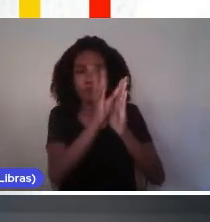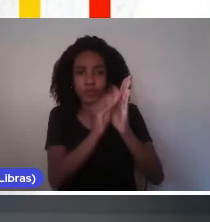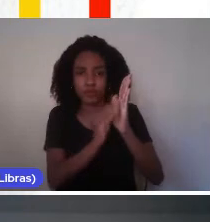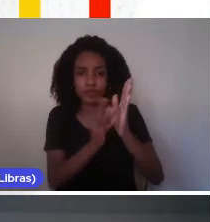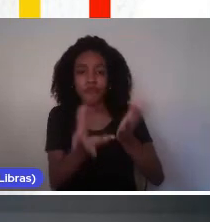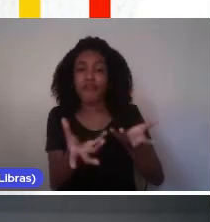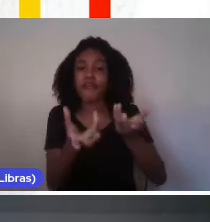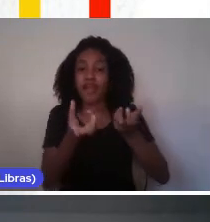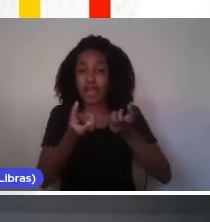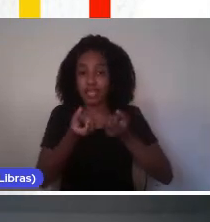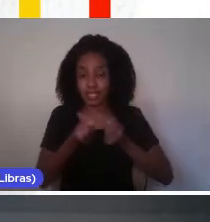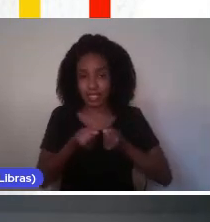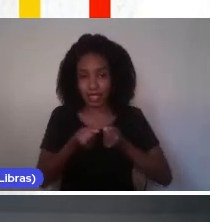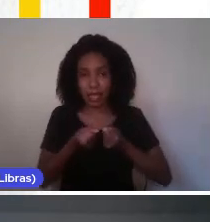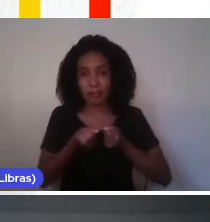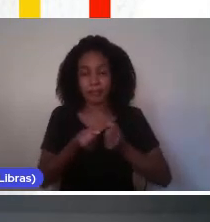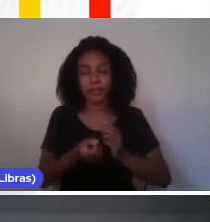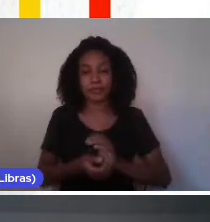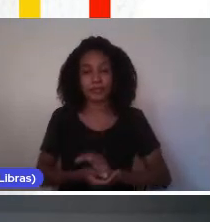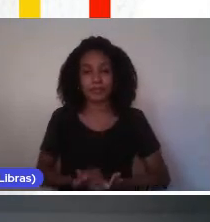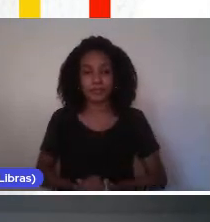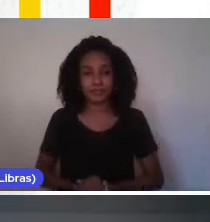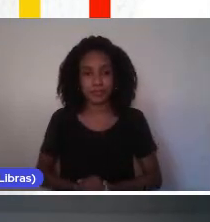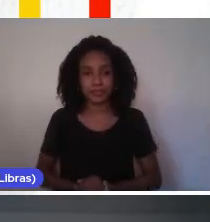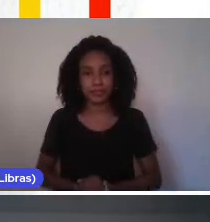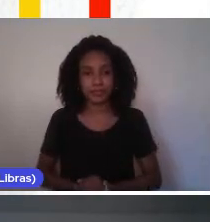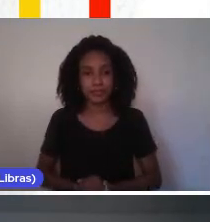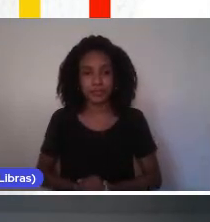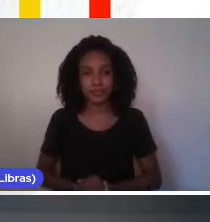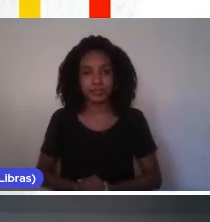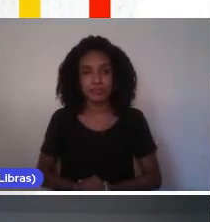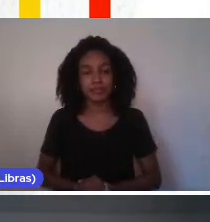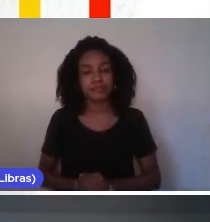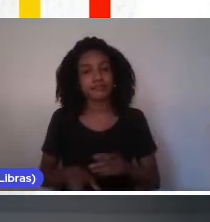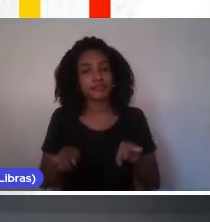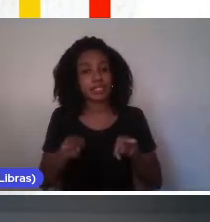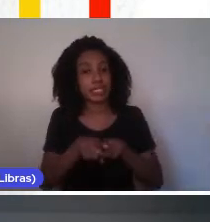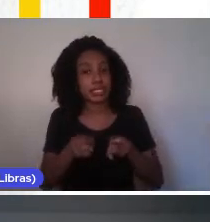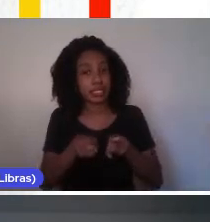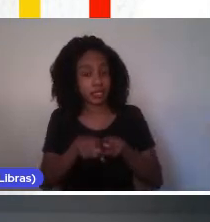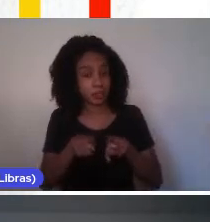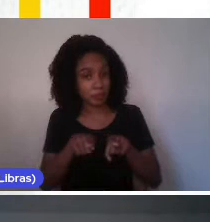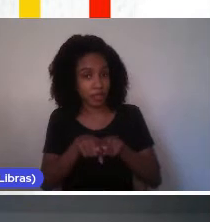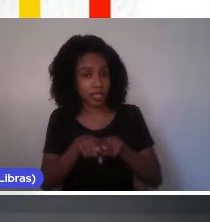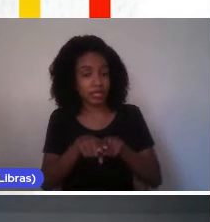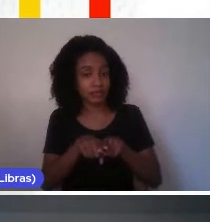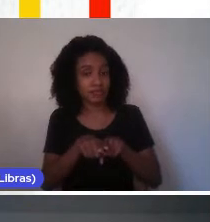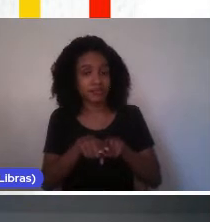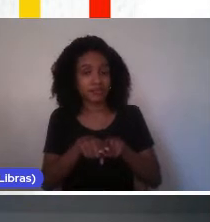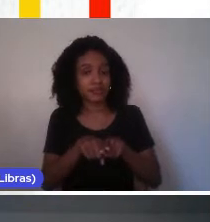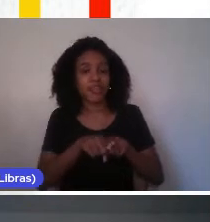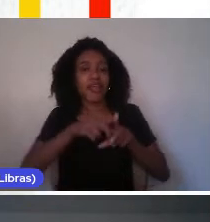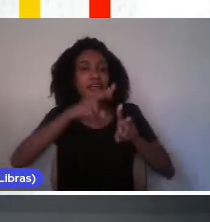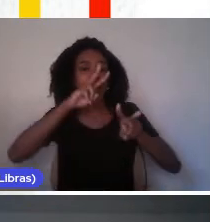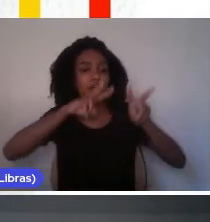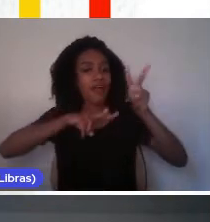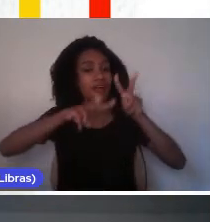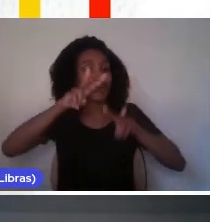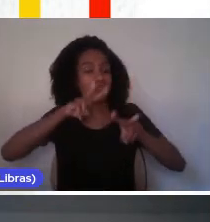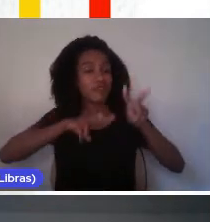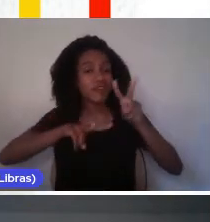produções e enviadas ao GT5. Além de também avaliarem